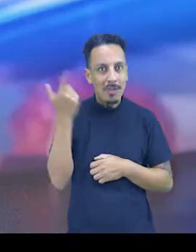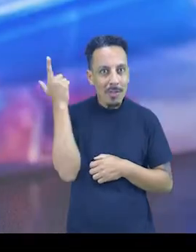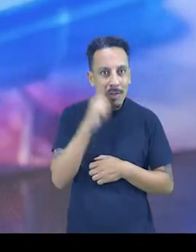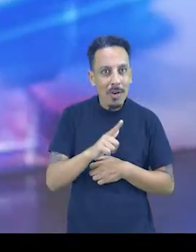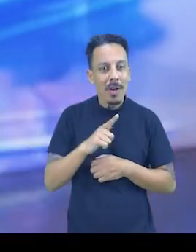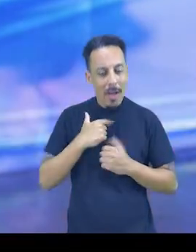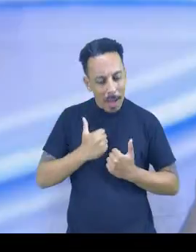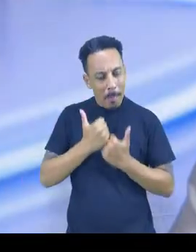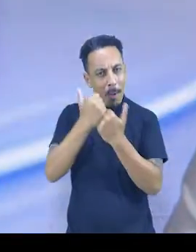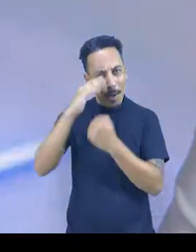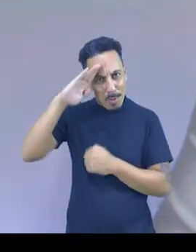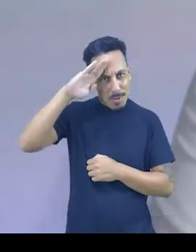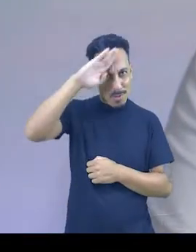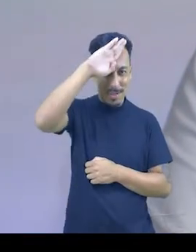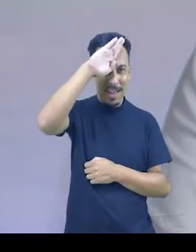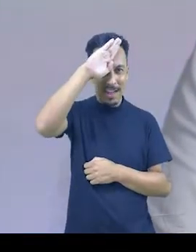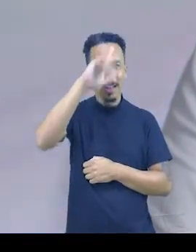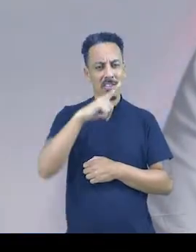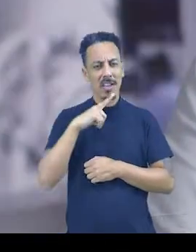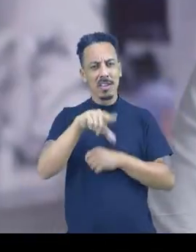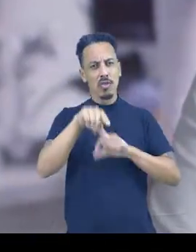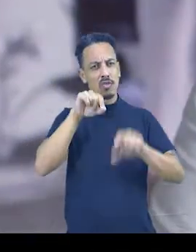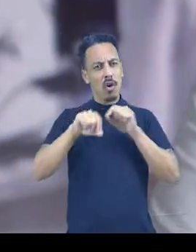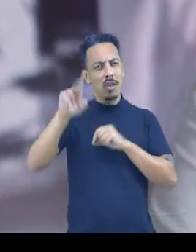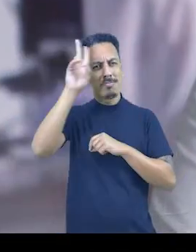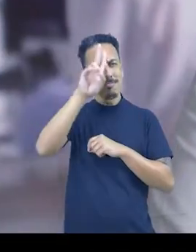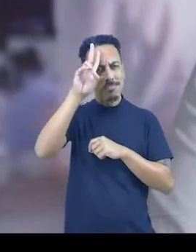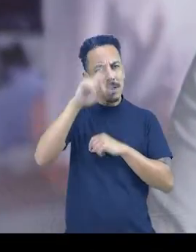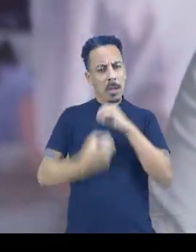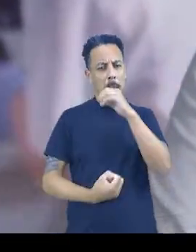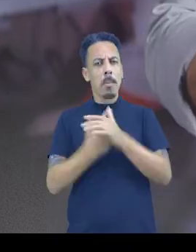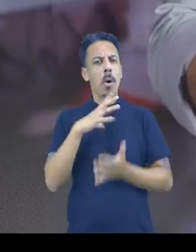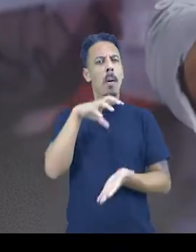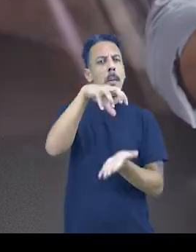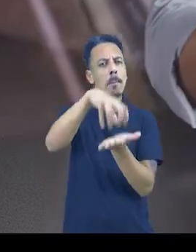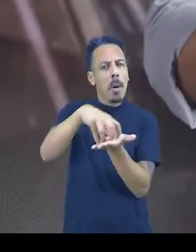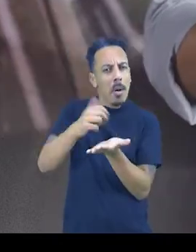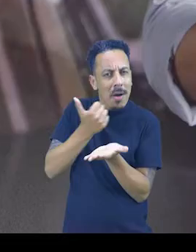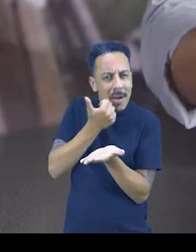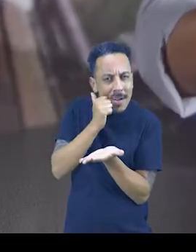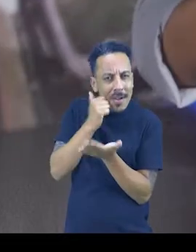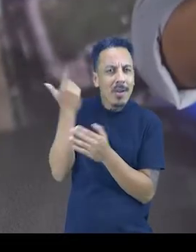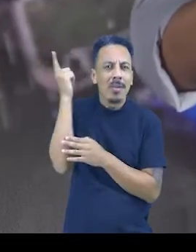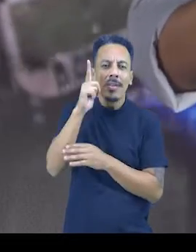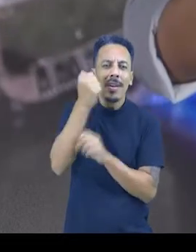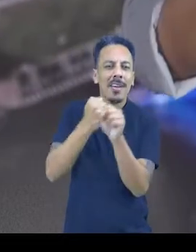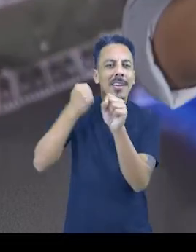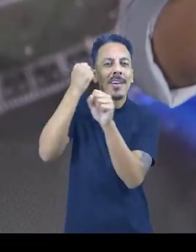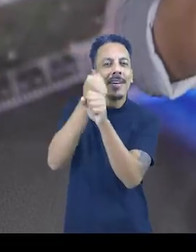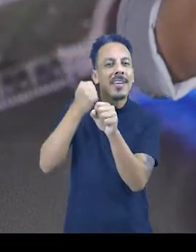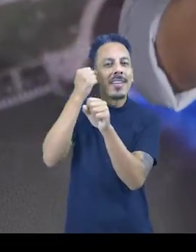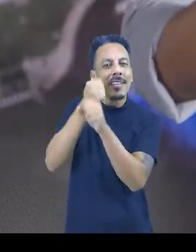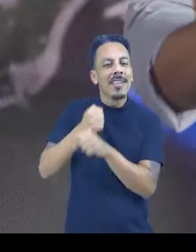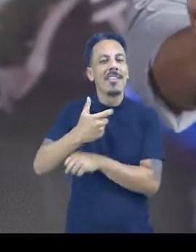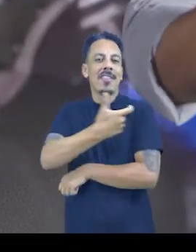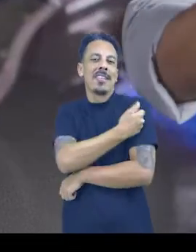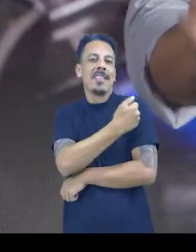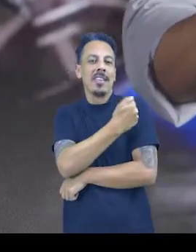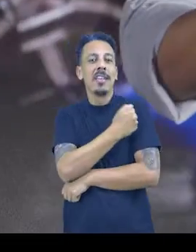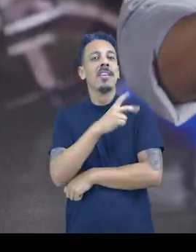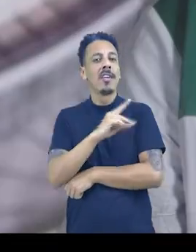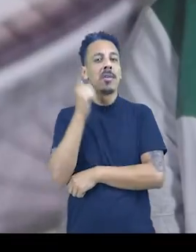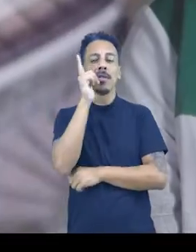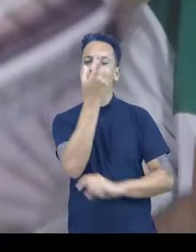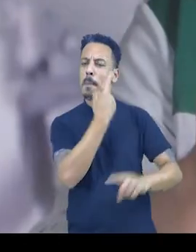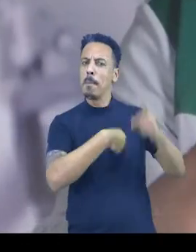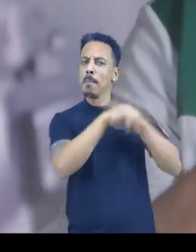E vamos encher de novo, porque apoiamos o presidente Bolsonaro em uma decisão histórica, que foi investir na ciência e construir o centro de tecnologia de